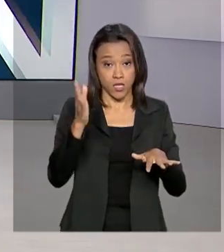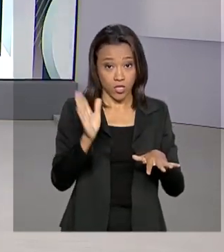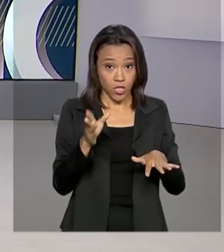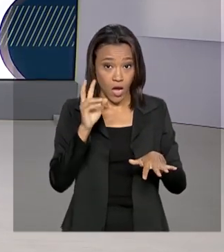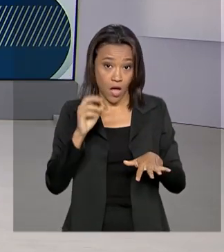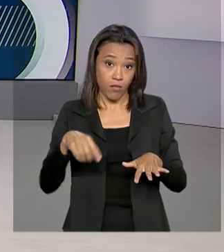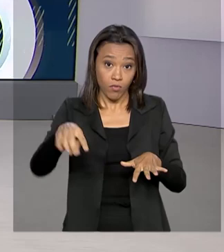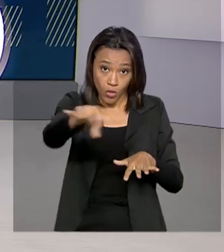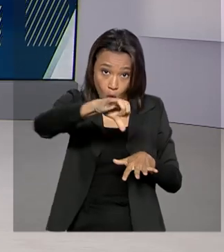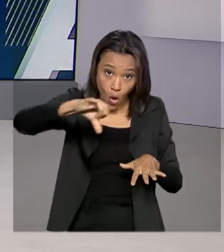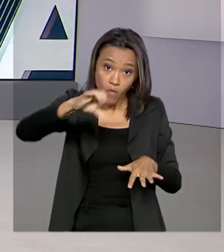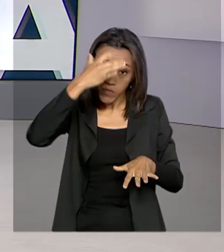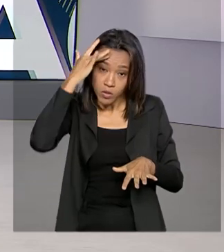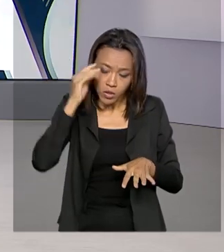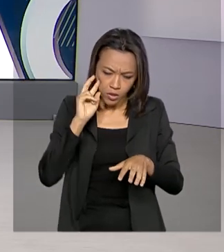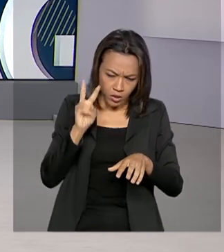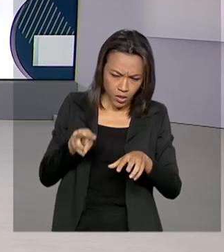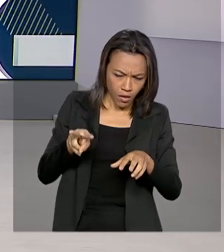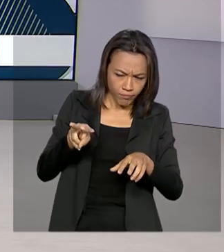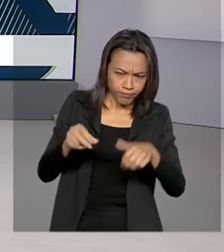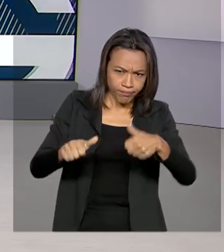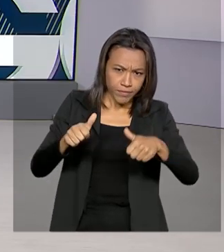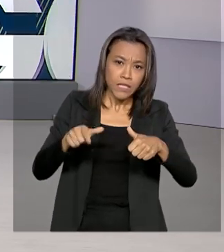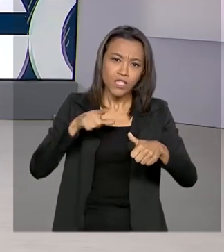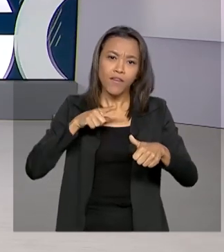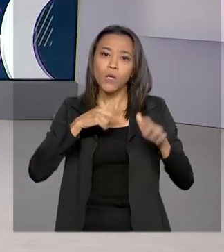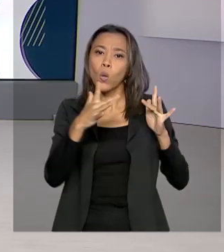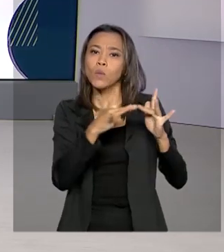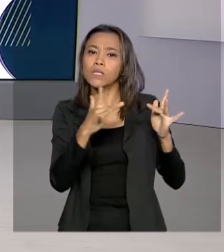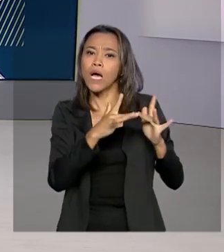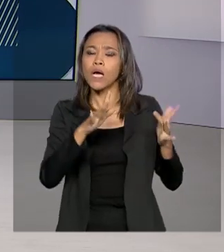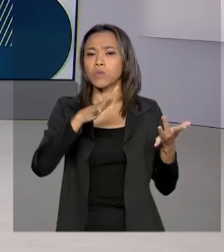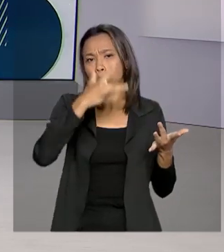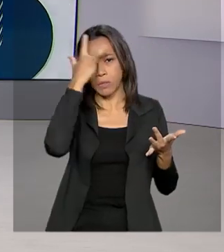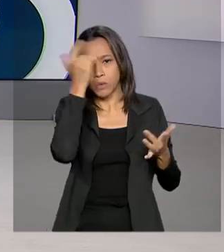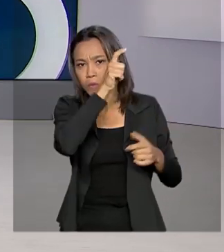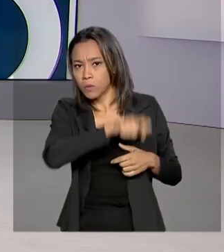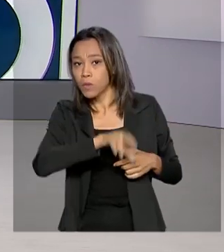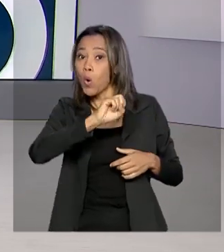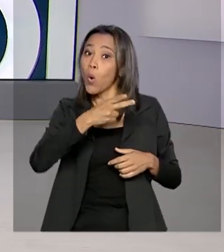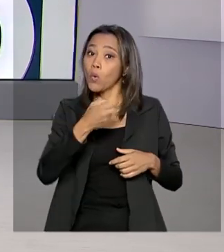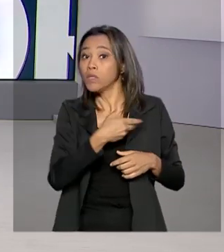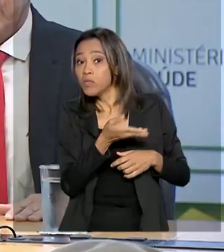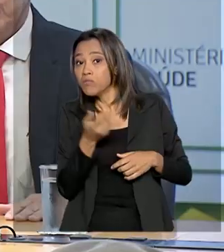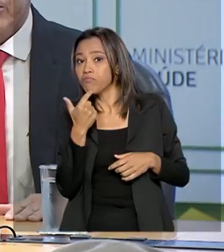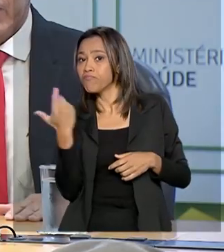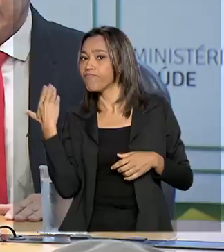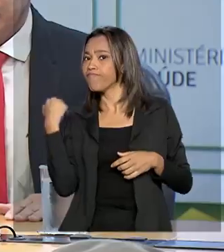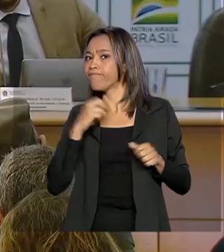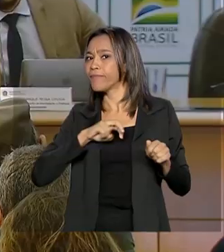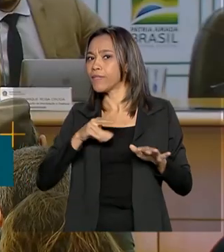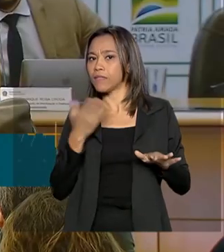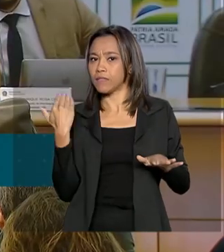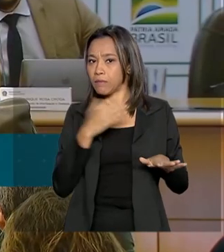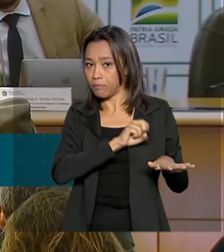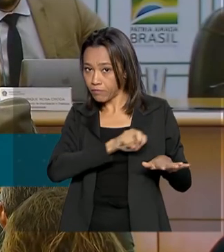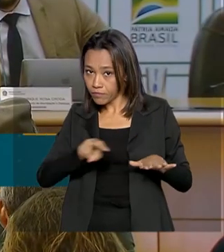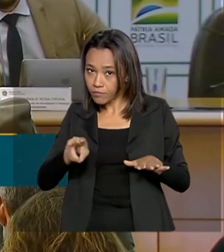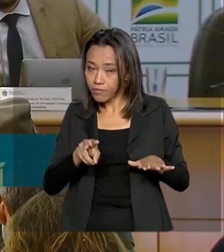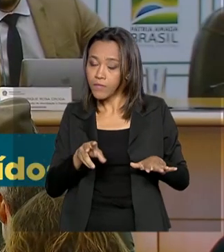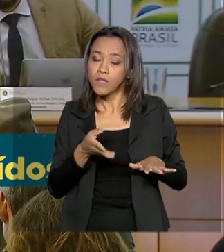estiveram na China ou então tiveram contato com alguém procedente do país asiático. Quatro casos foram